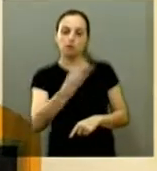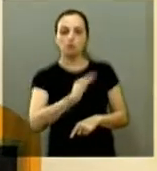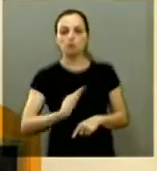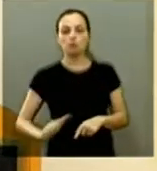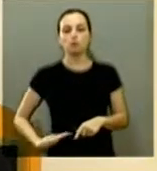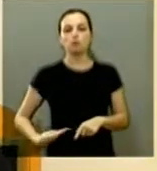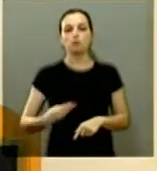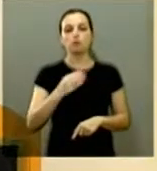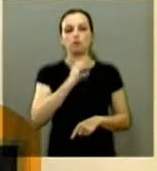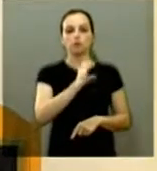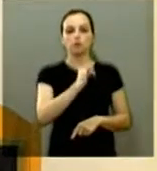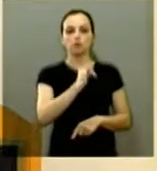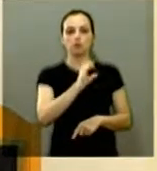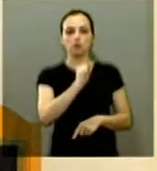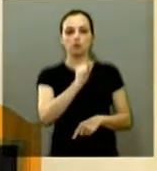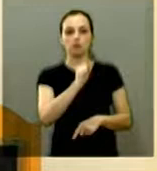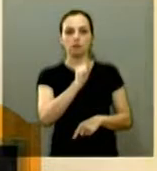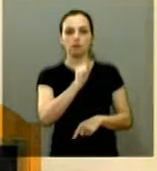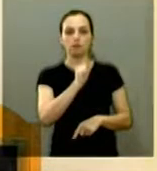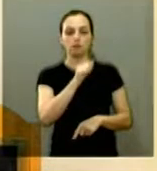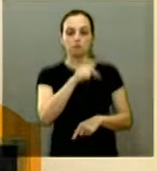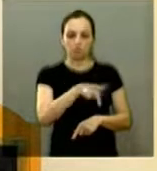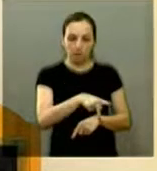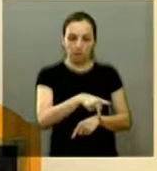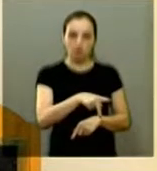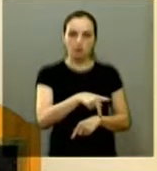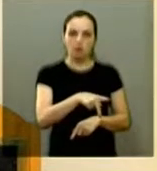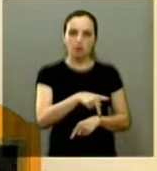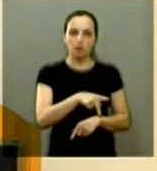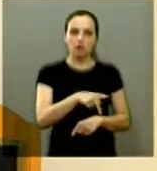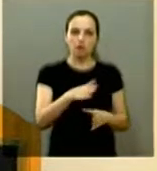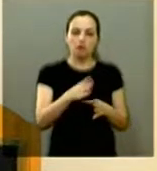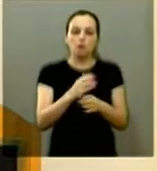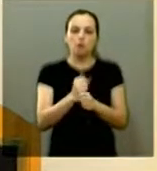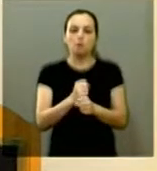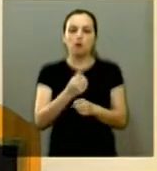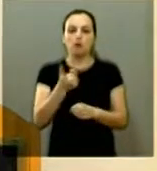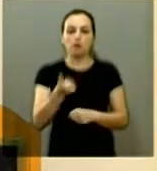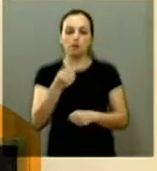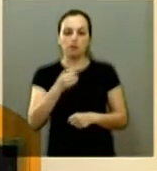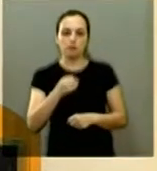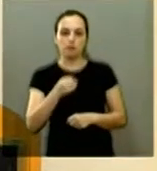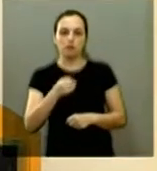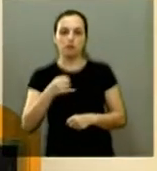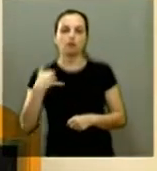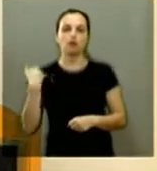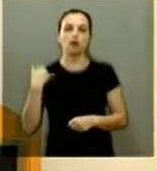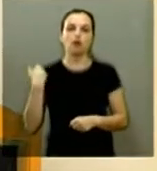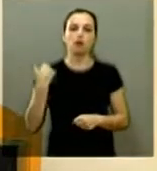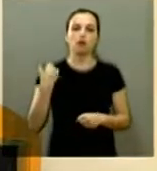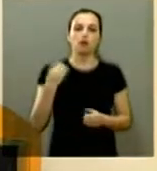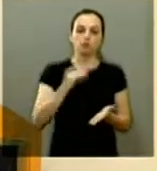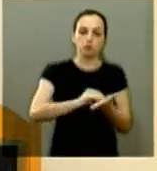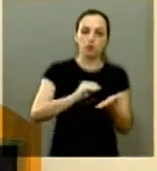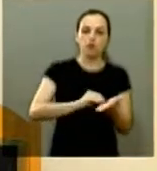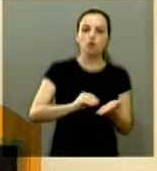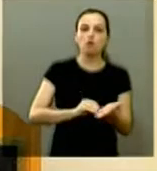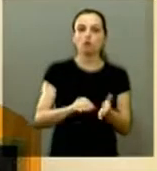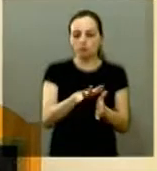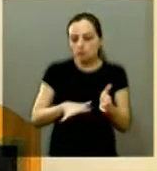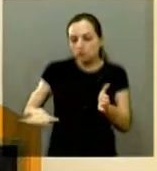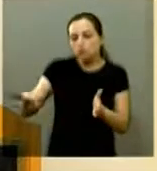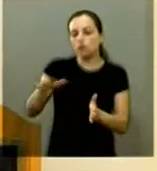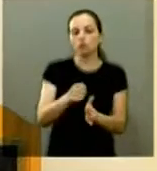Ciesp que completa 60 anos o diretório aqui de escritório aqui da regional de Araraquara